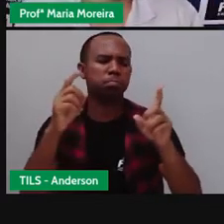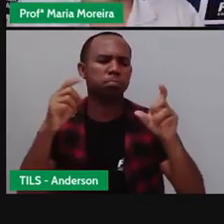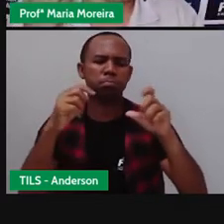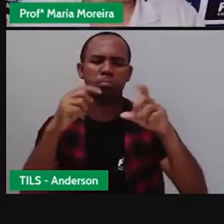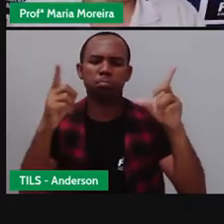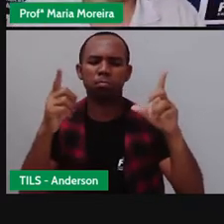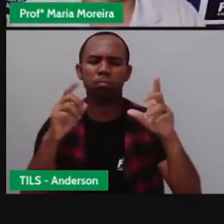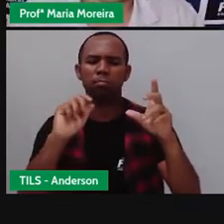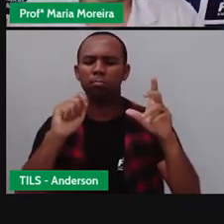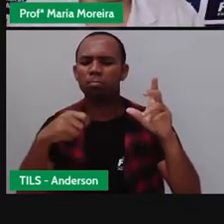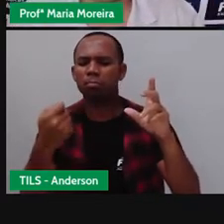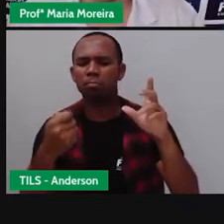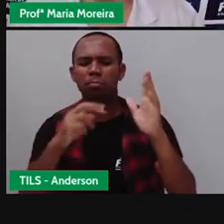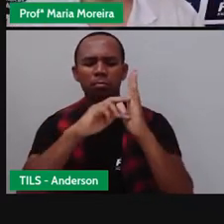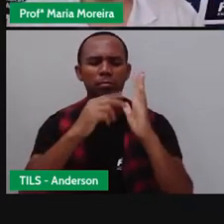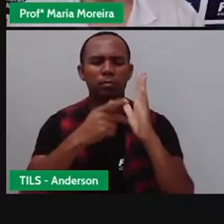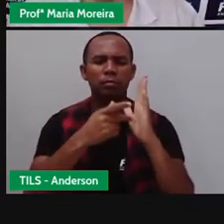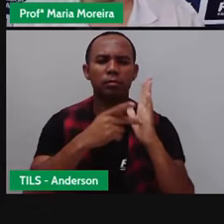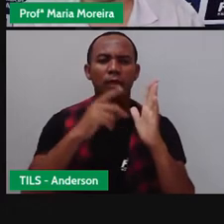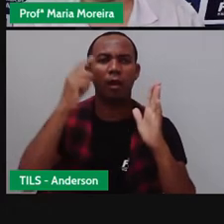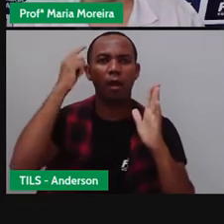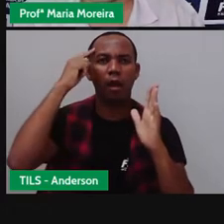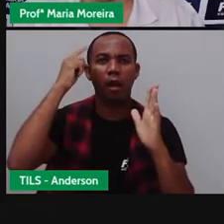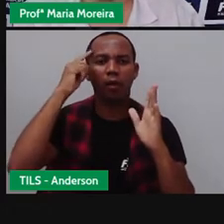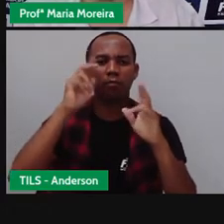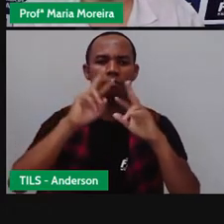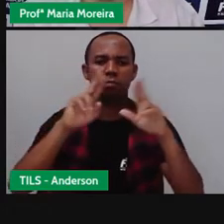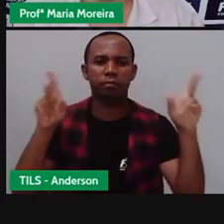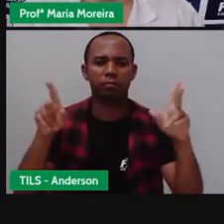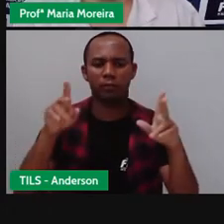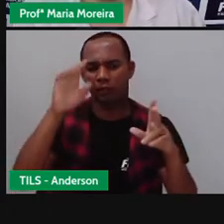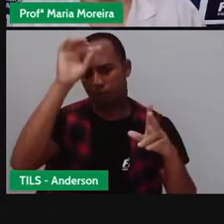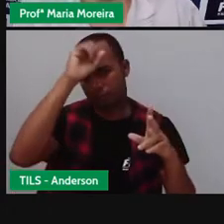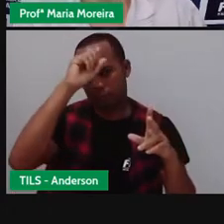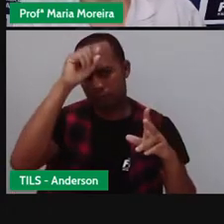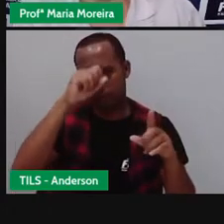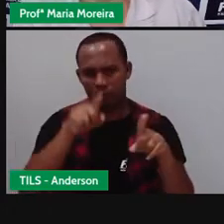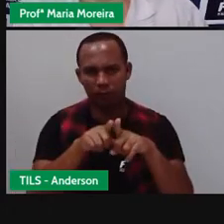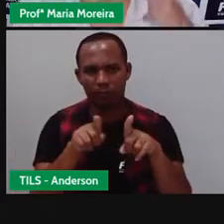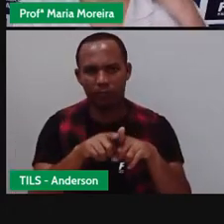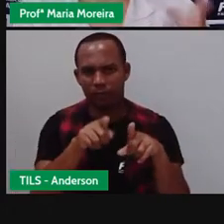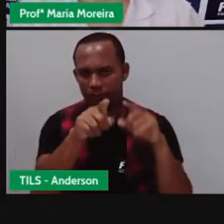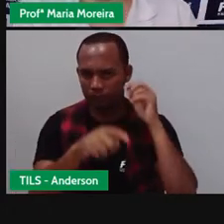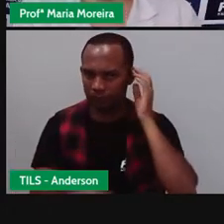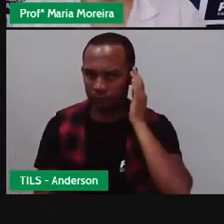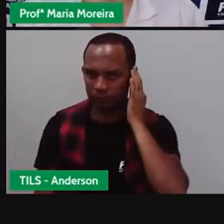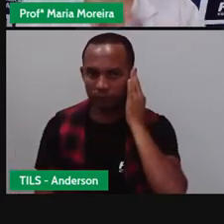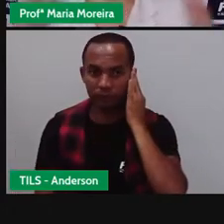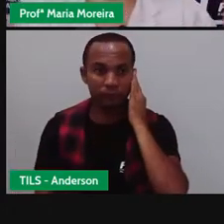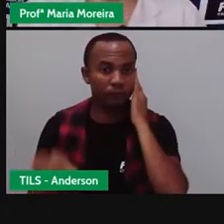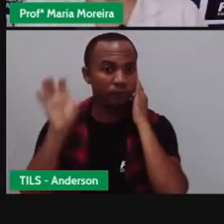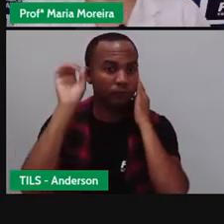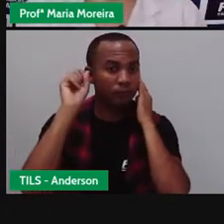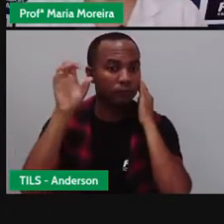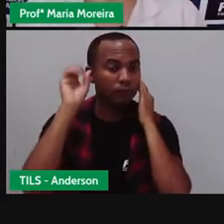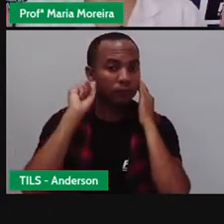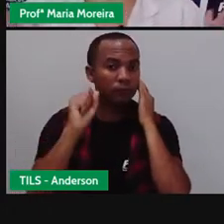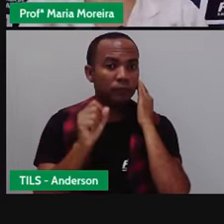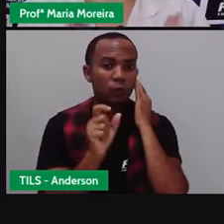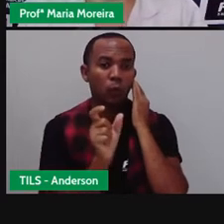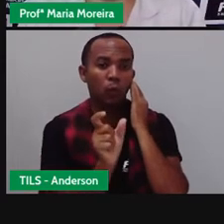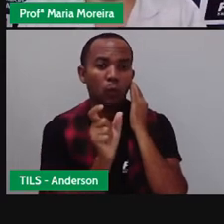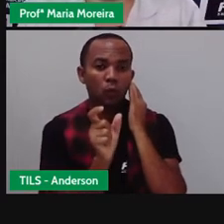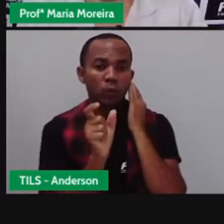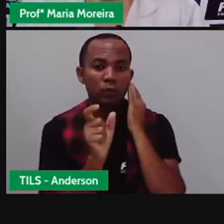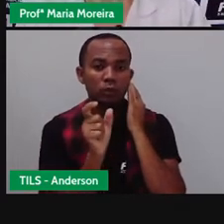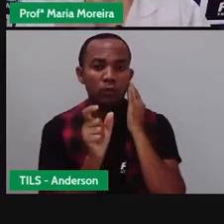Morse pensa, na verdade, em uma outra coisa que vamos aprender aqui. Que é o som. Esse aqui, né? É o